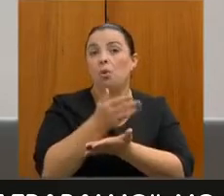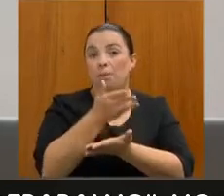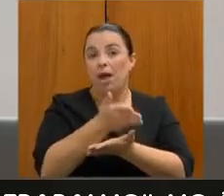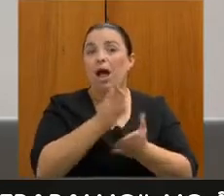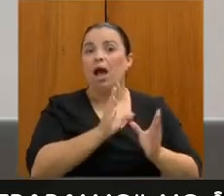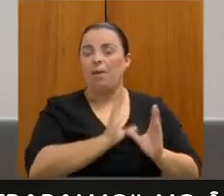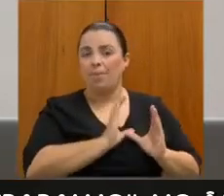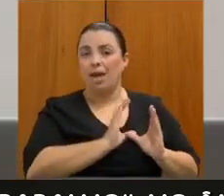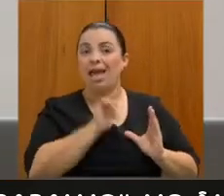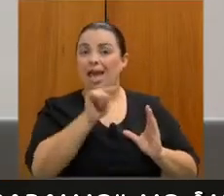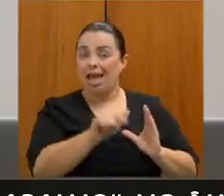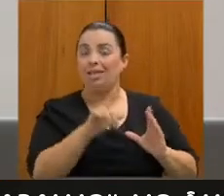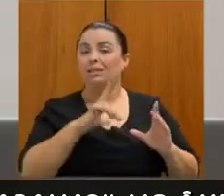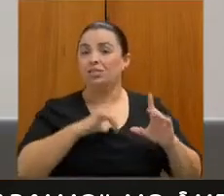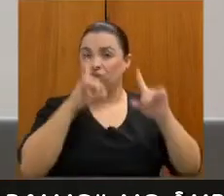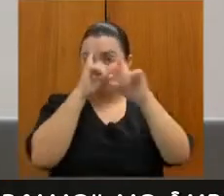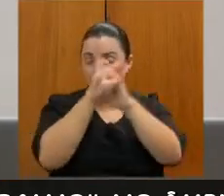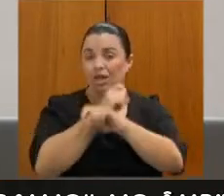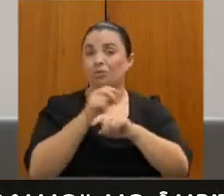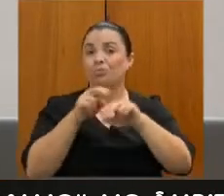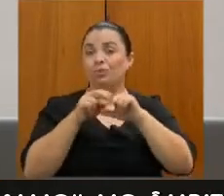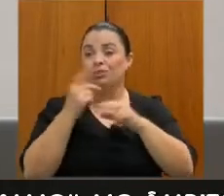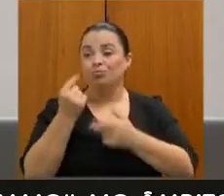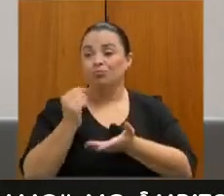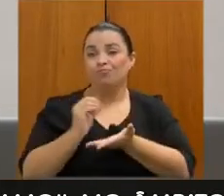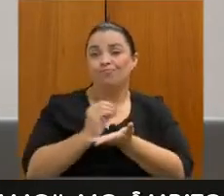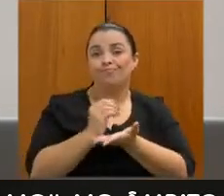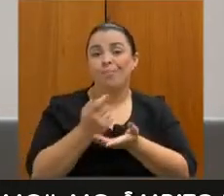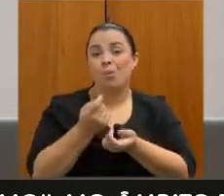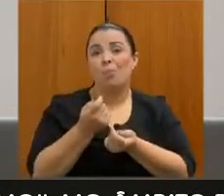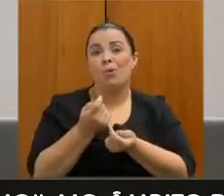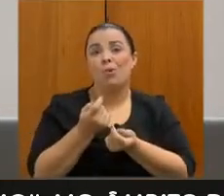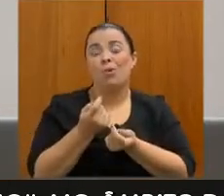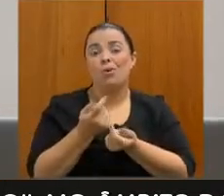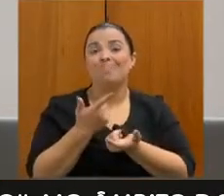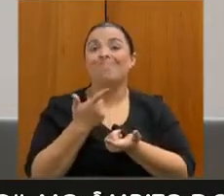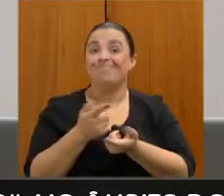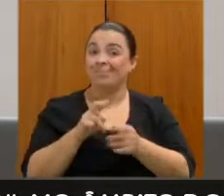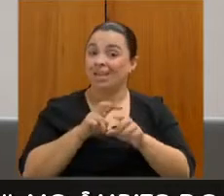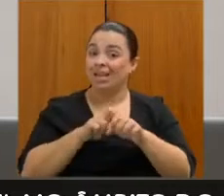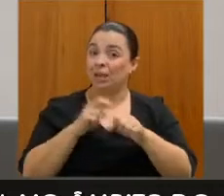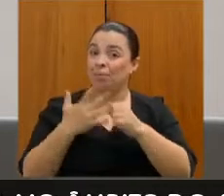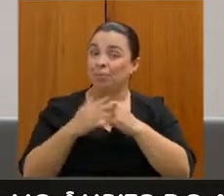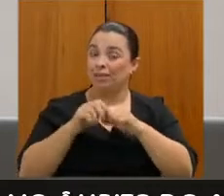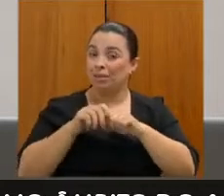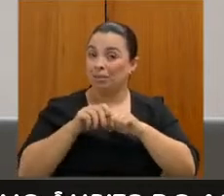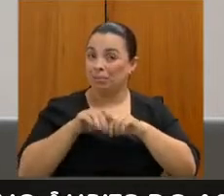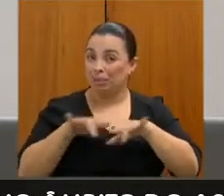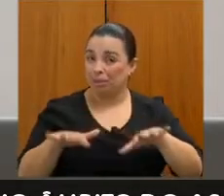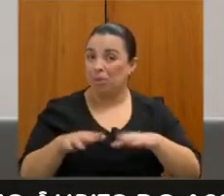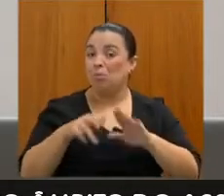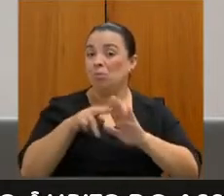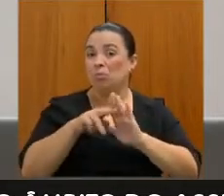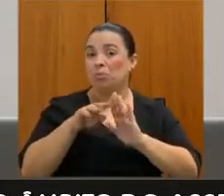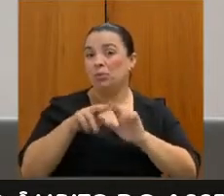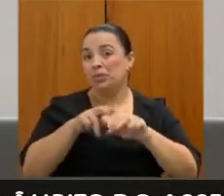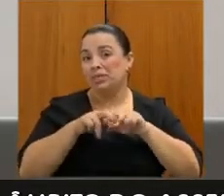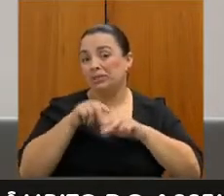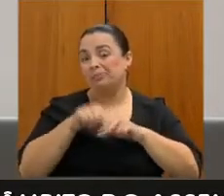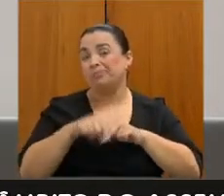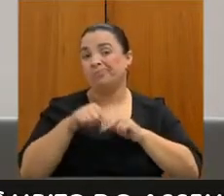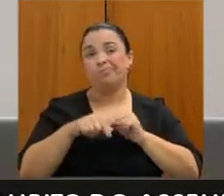dificuldades, porque o repasse é muito pequeno, e com a pandemia agravou, porque as APAES sobrevivem e